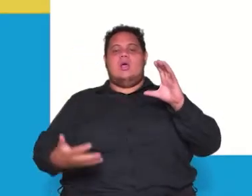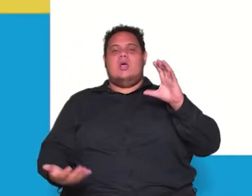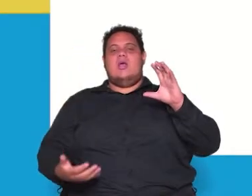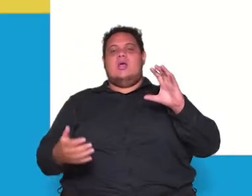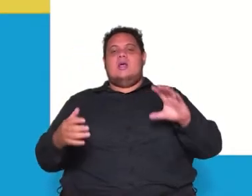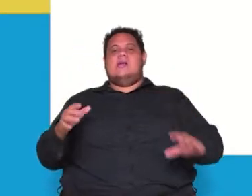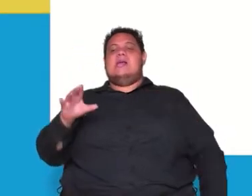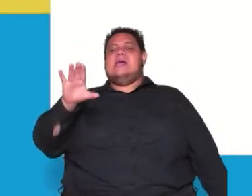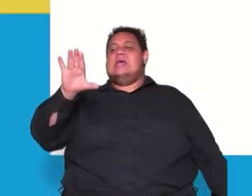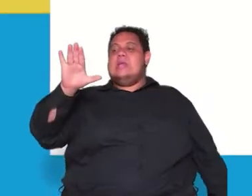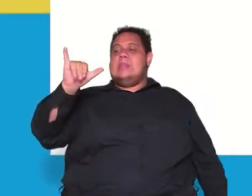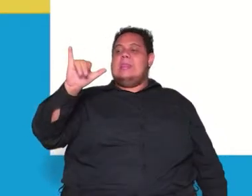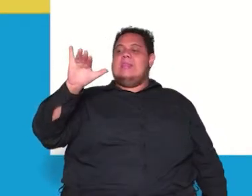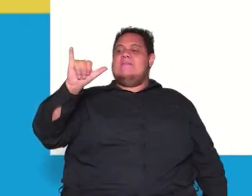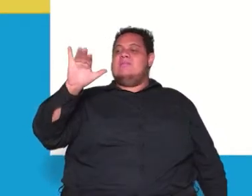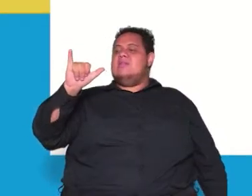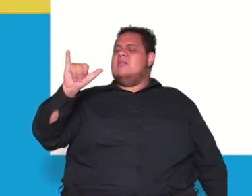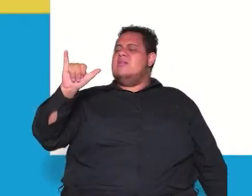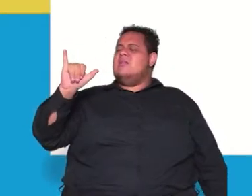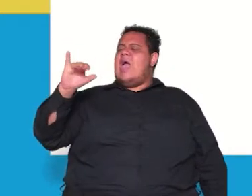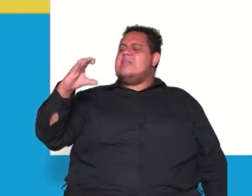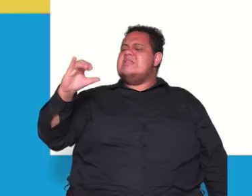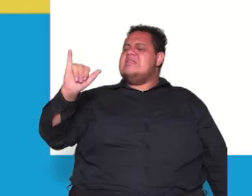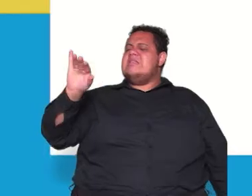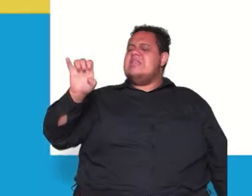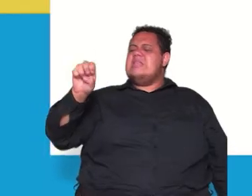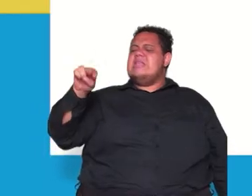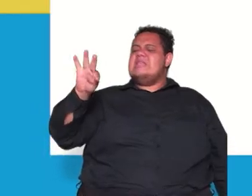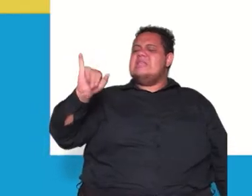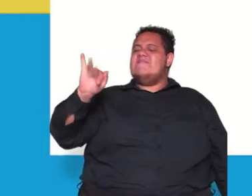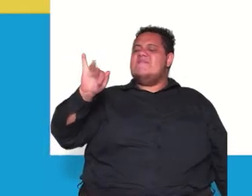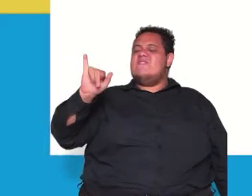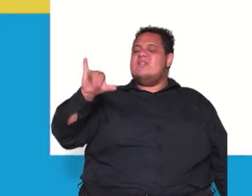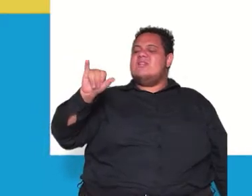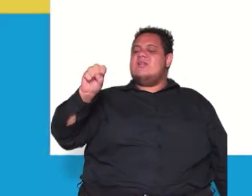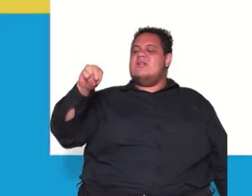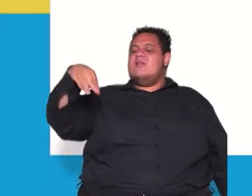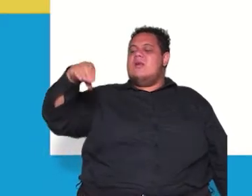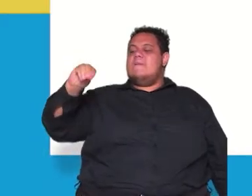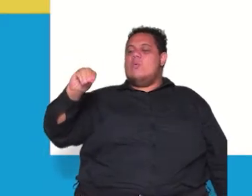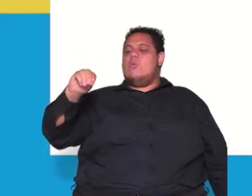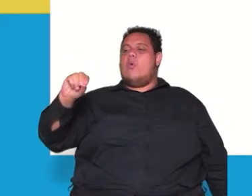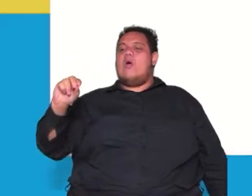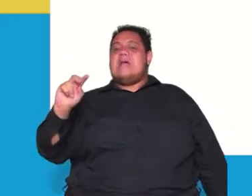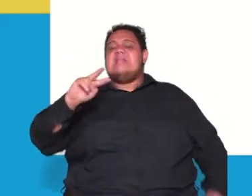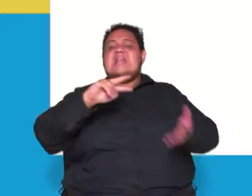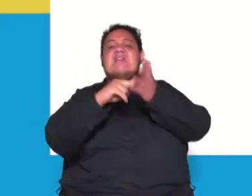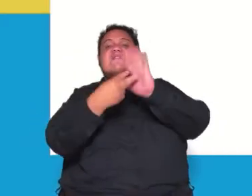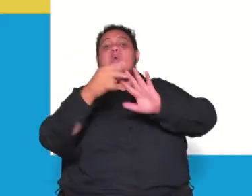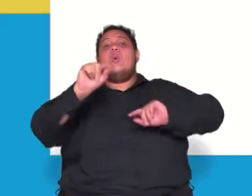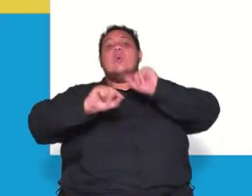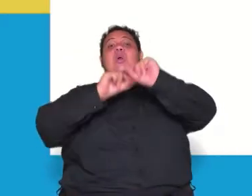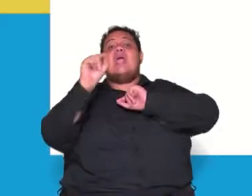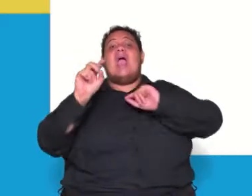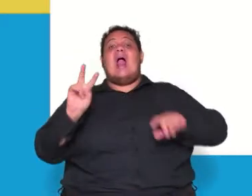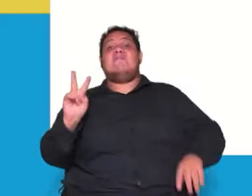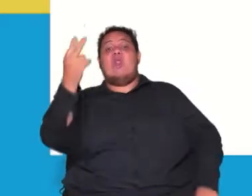cientificismo que que é isso professor a valorização da